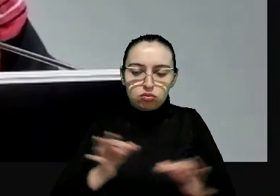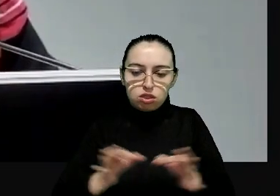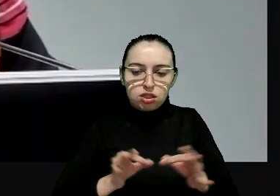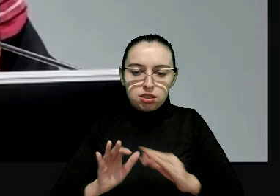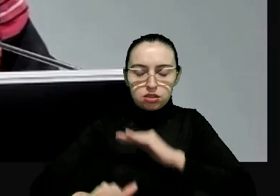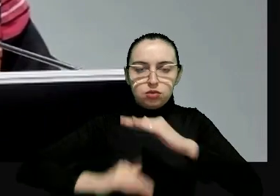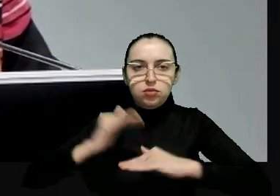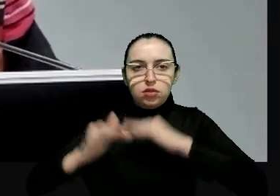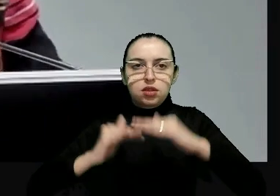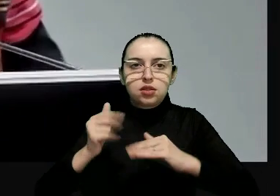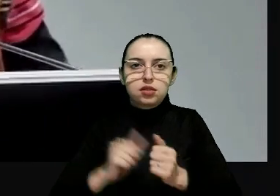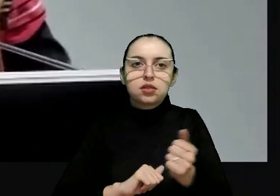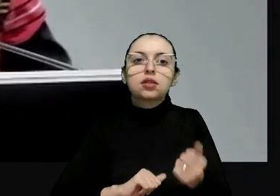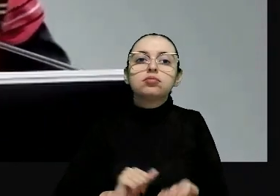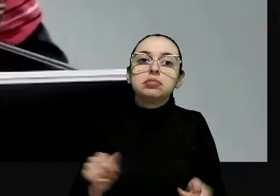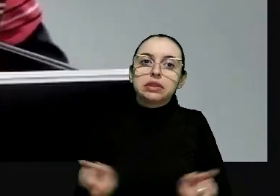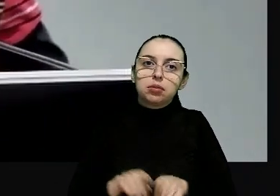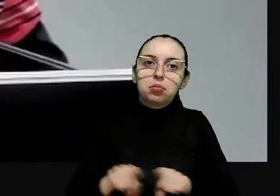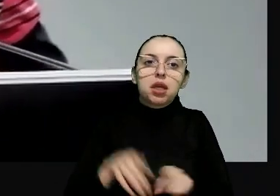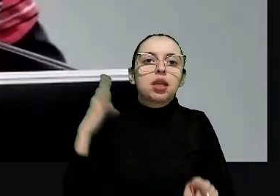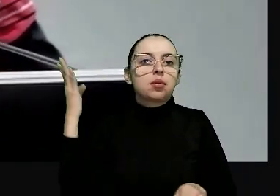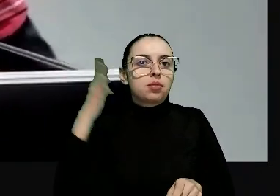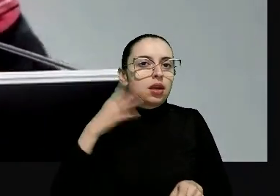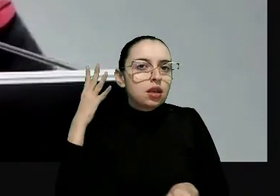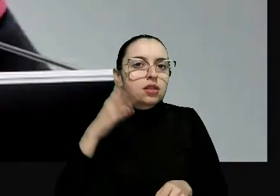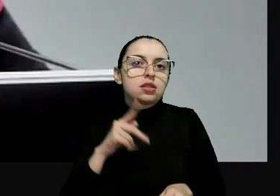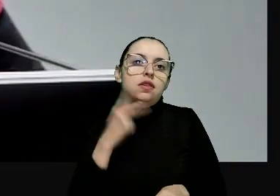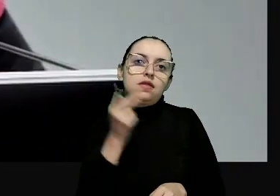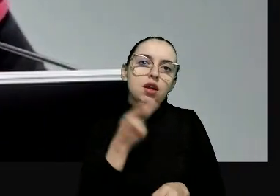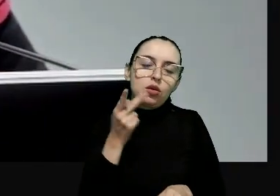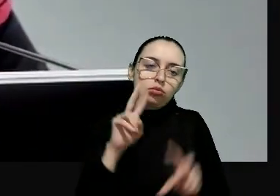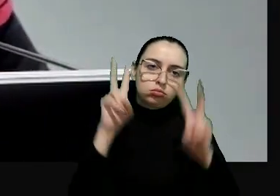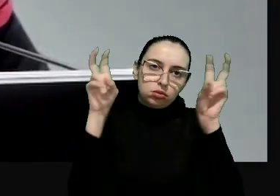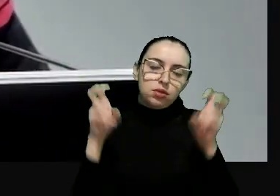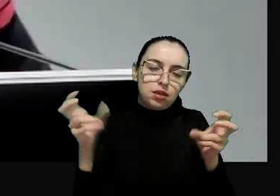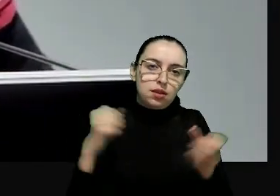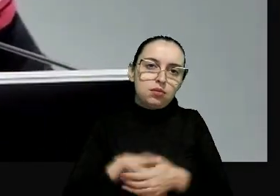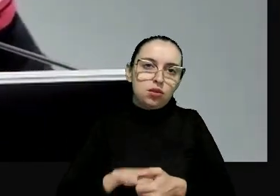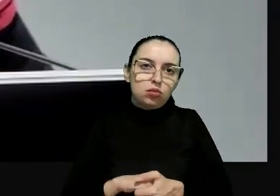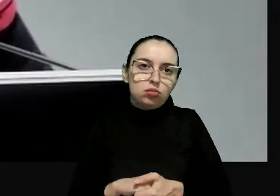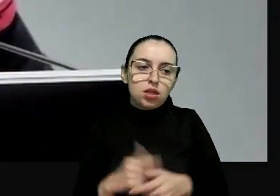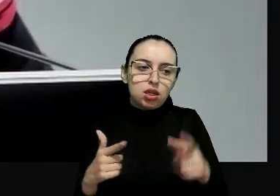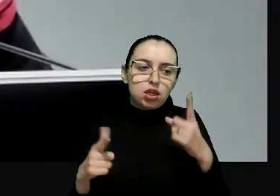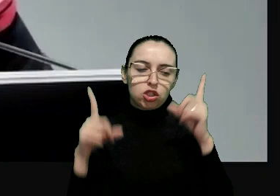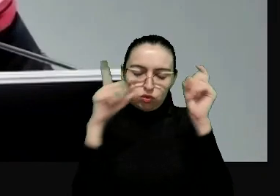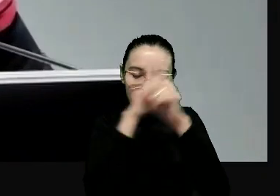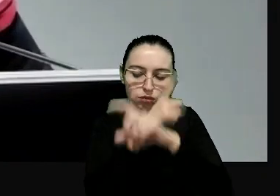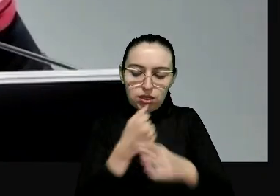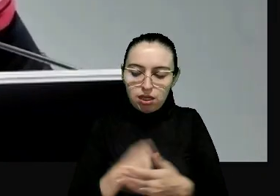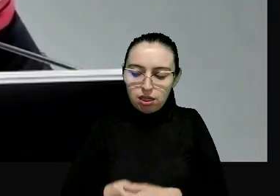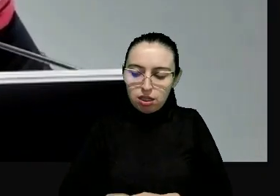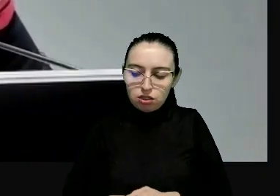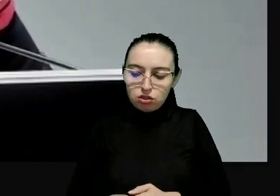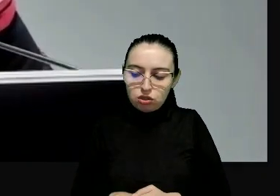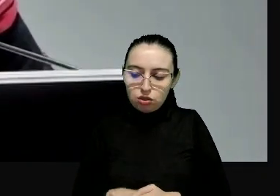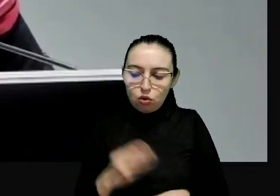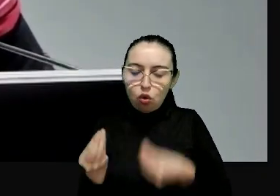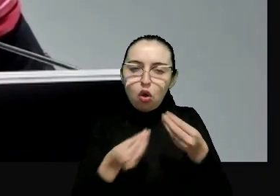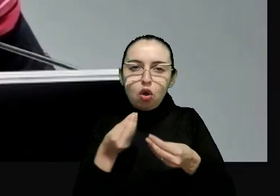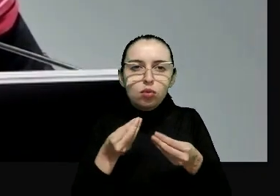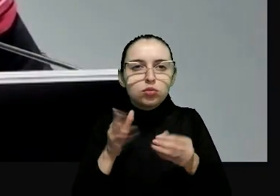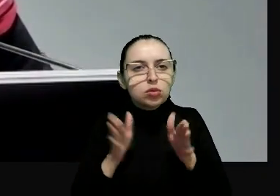justiça de transição. Também na sua palestra fez alusão ao tema do desafio da Transitional Justice,